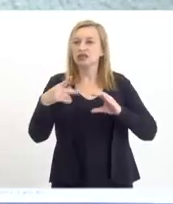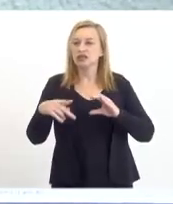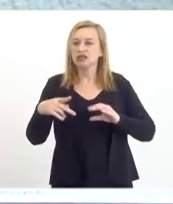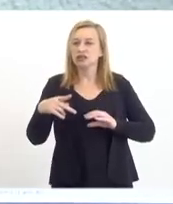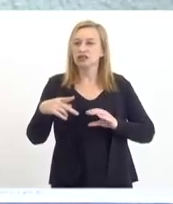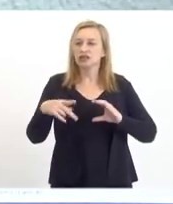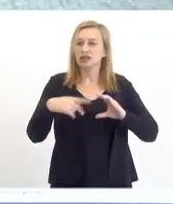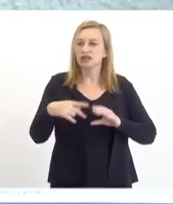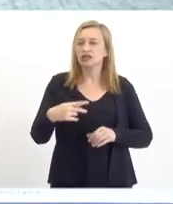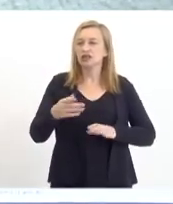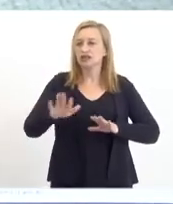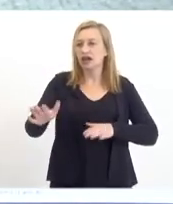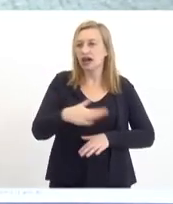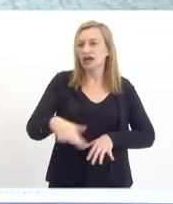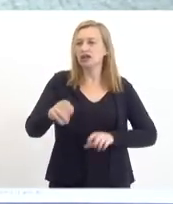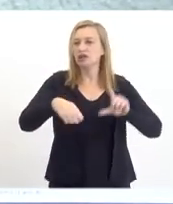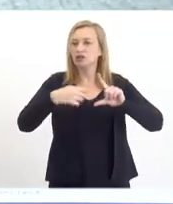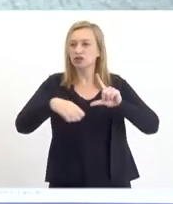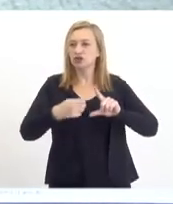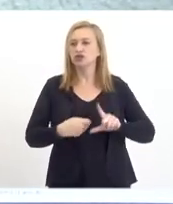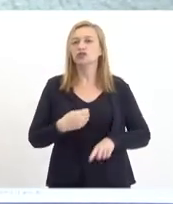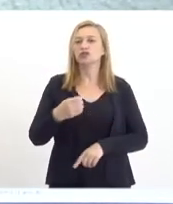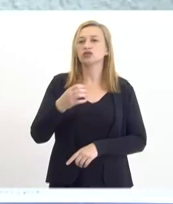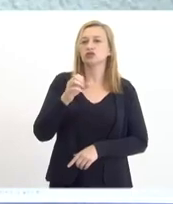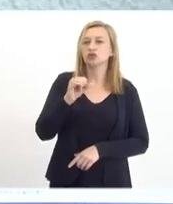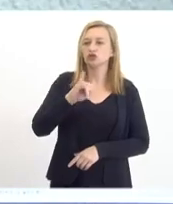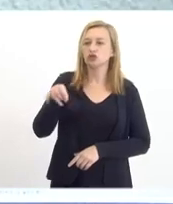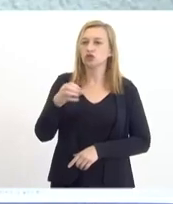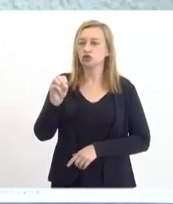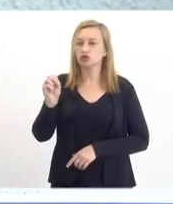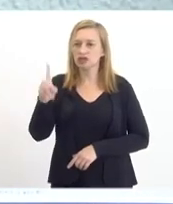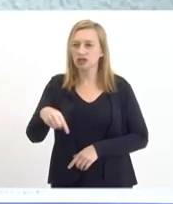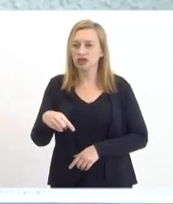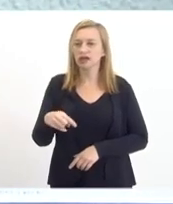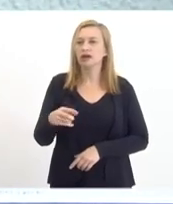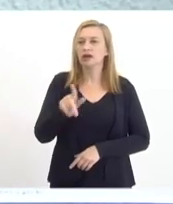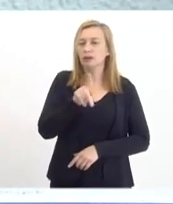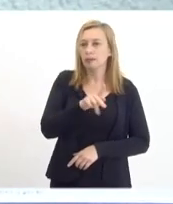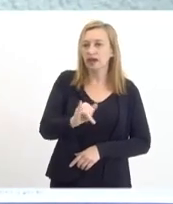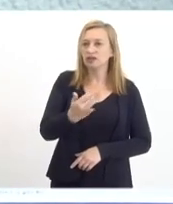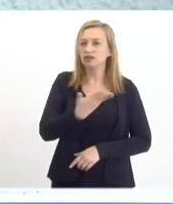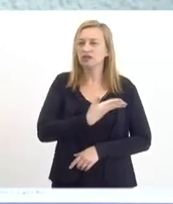Logísticos, José Ribeiro, pai do nosso amigo Kiefer,